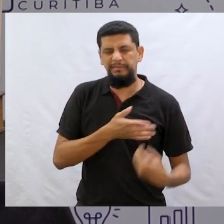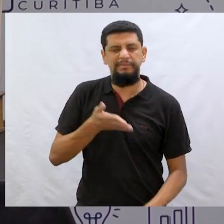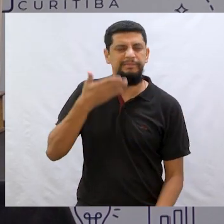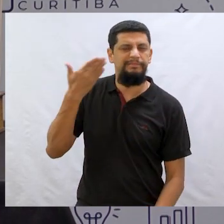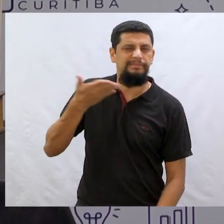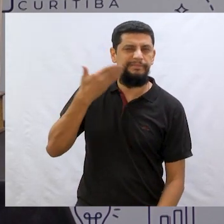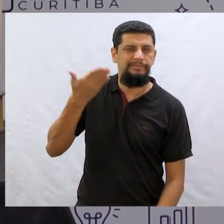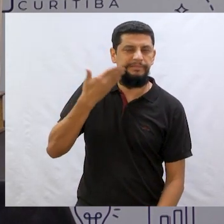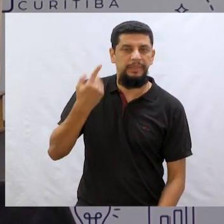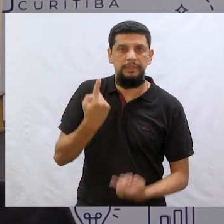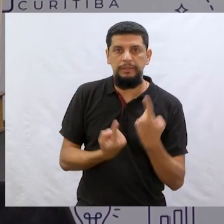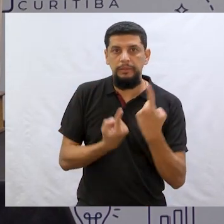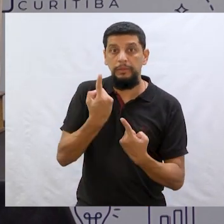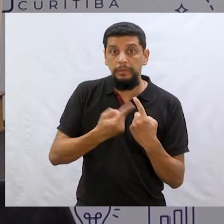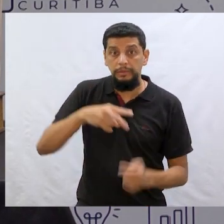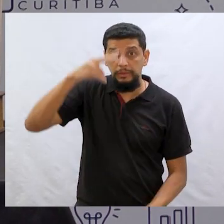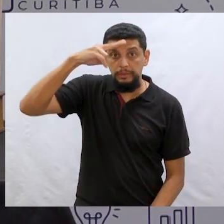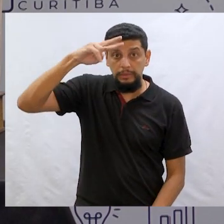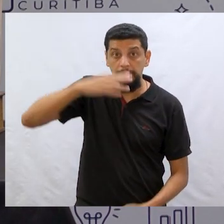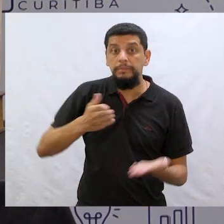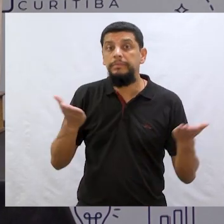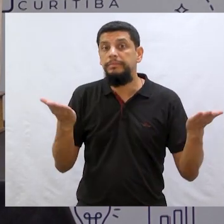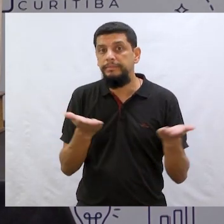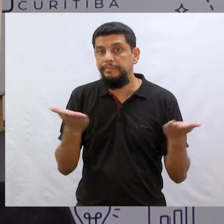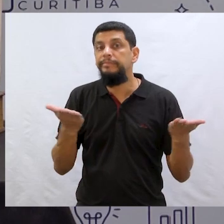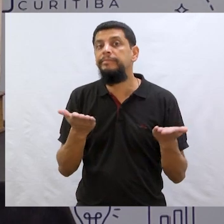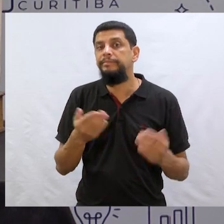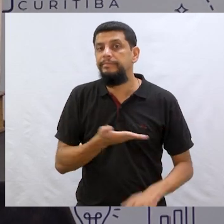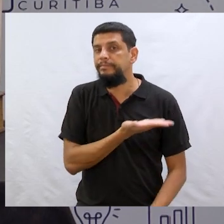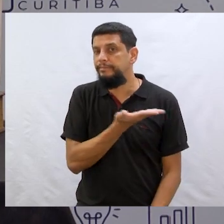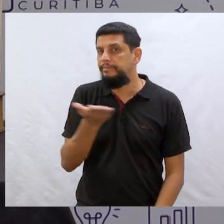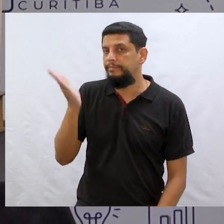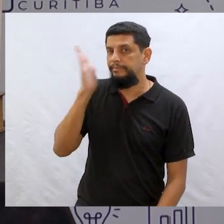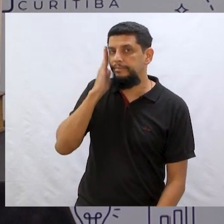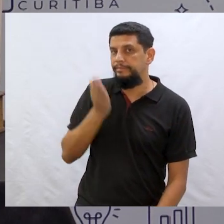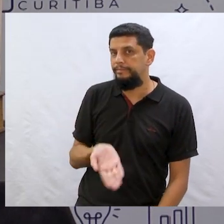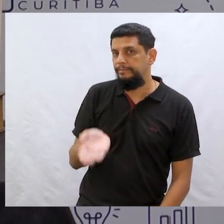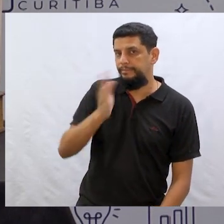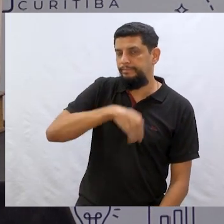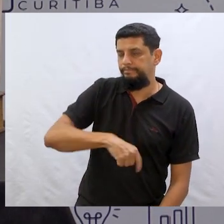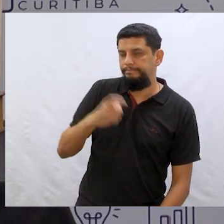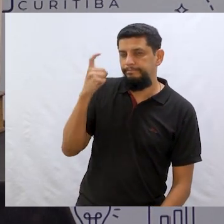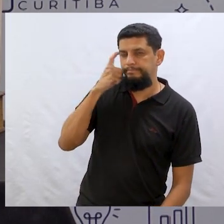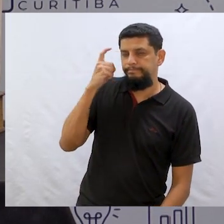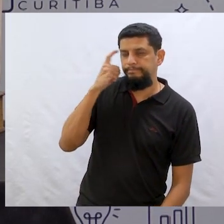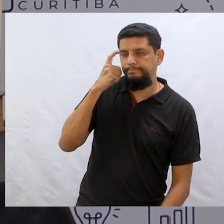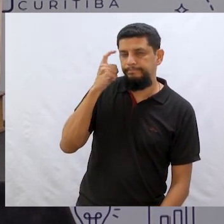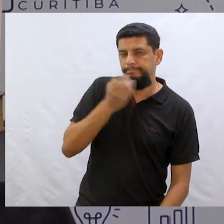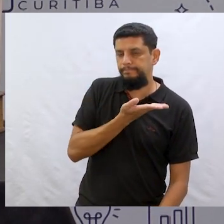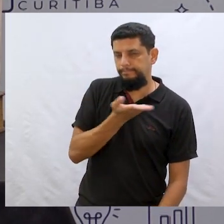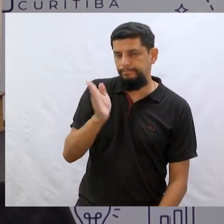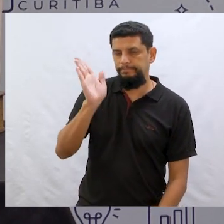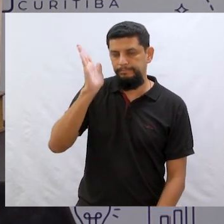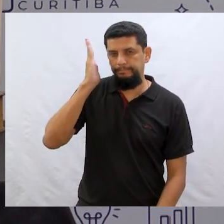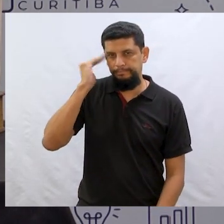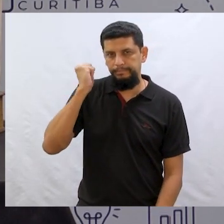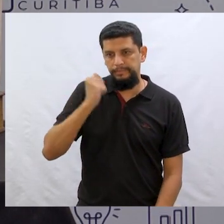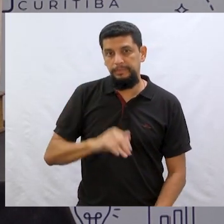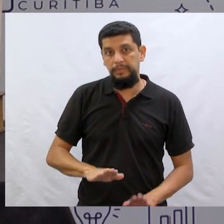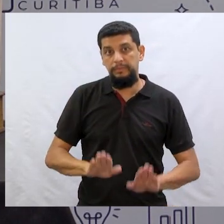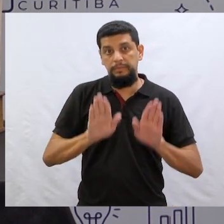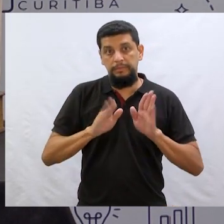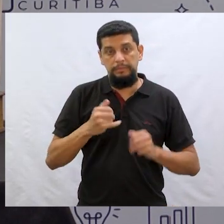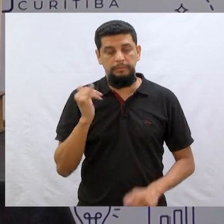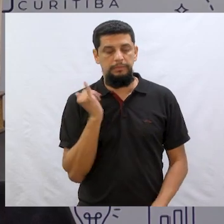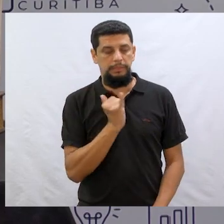ficou fácil, né? Qual será que vai ser a história de hoje, então? Vamos, então, pensar? Vocês já estão aí sabendo, né?